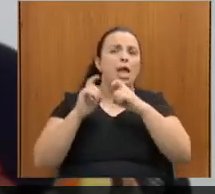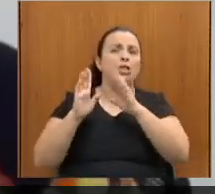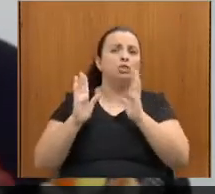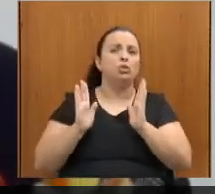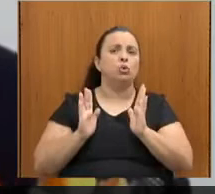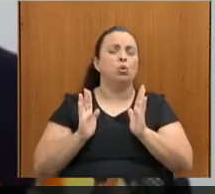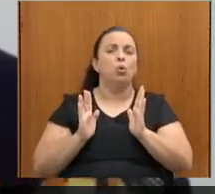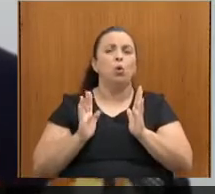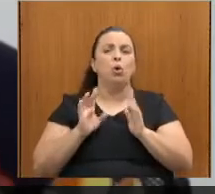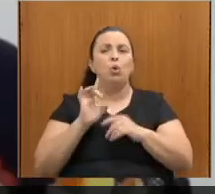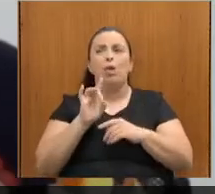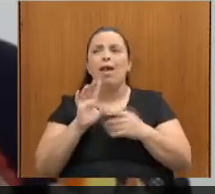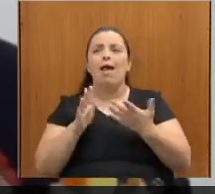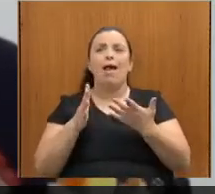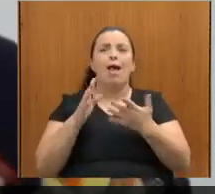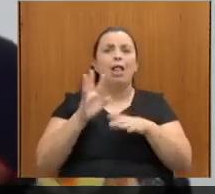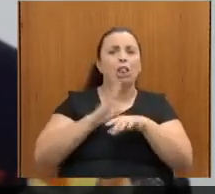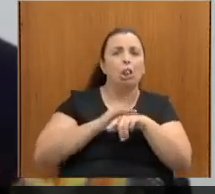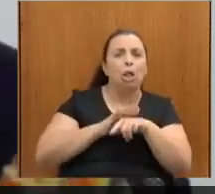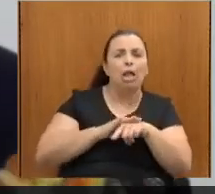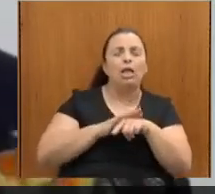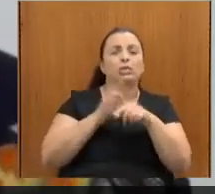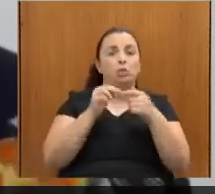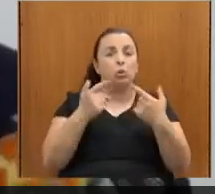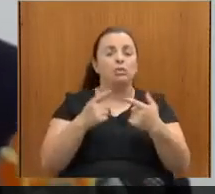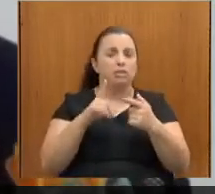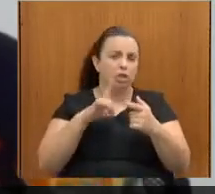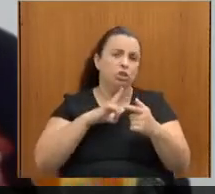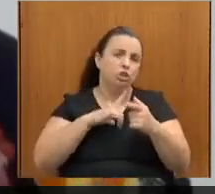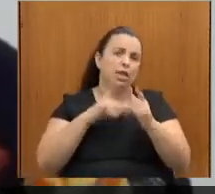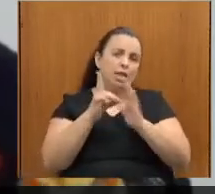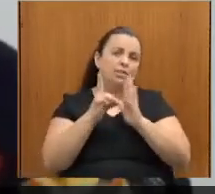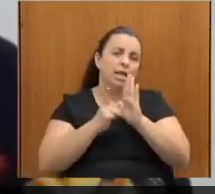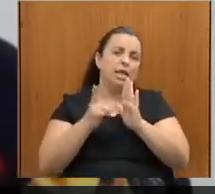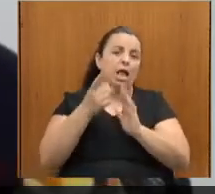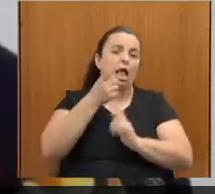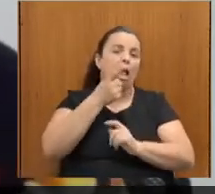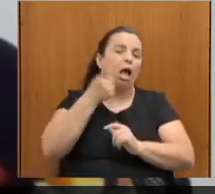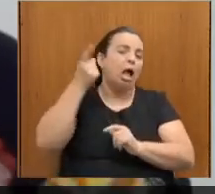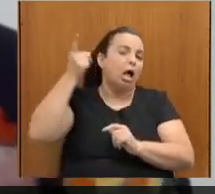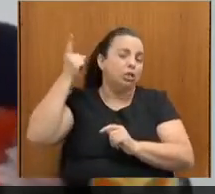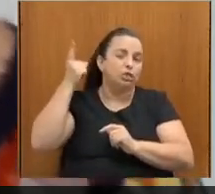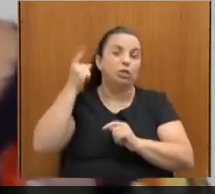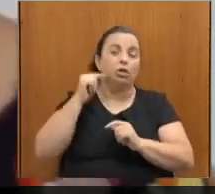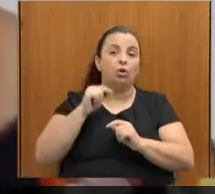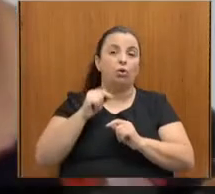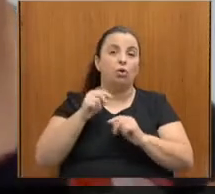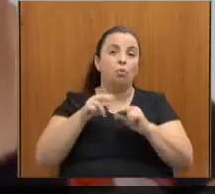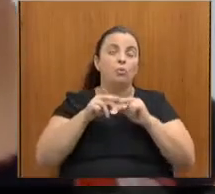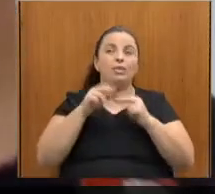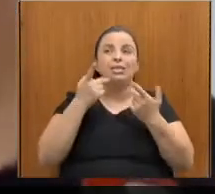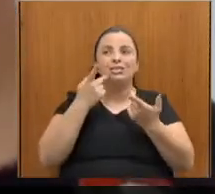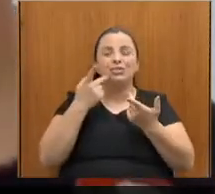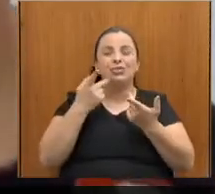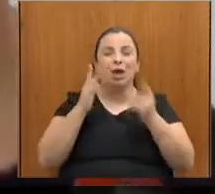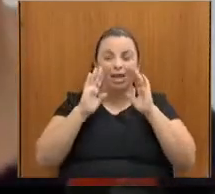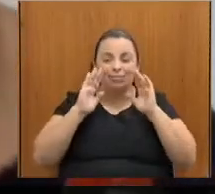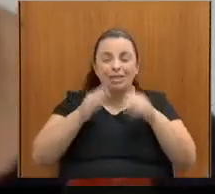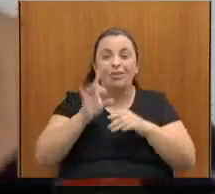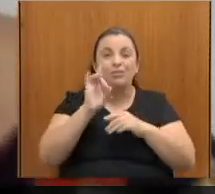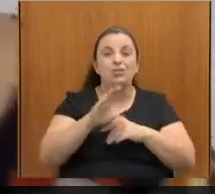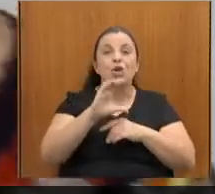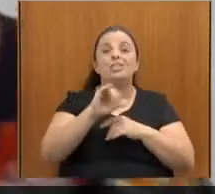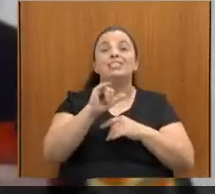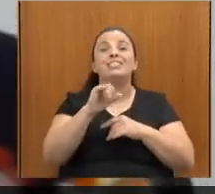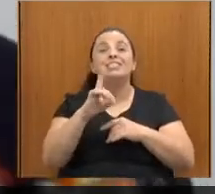adoecimentos que a gente tinha nos decretos antigos, porque os decretos antigos tratavam isso muito pela questão da CID, hoje a gente tem que fazer a